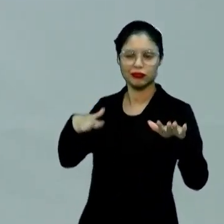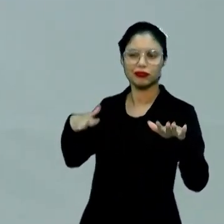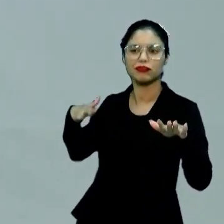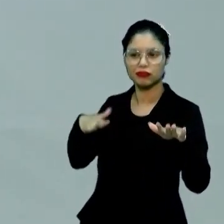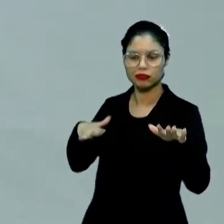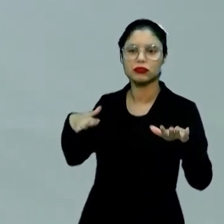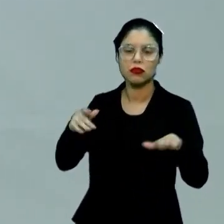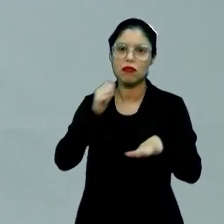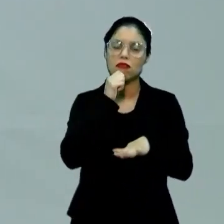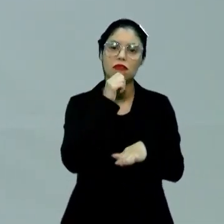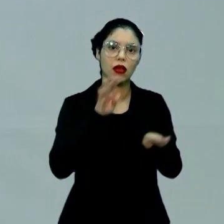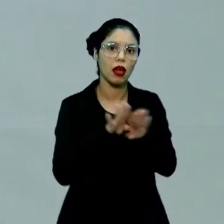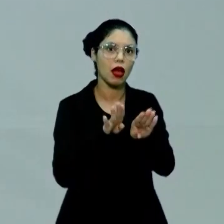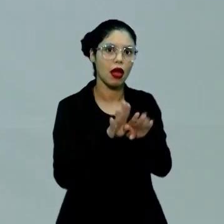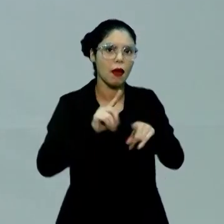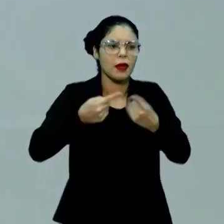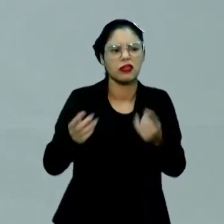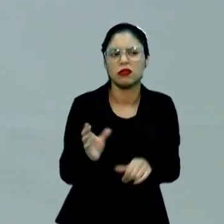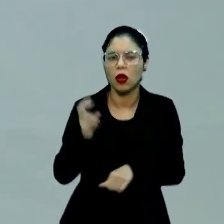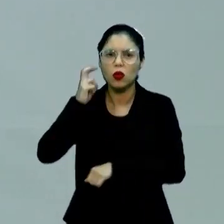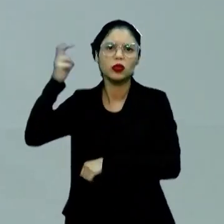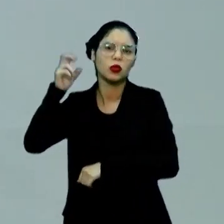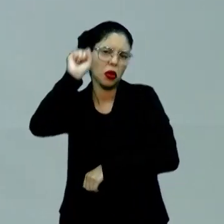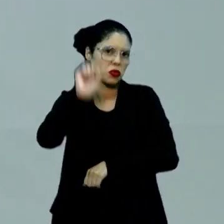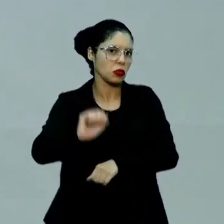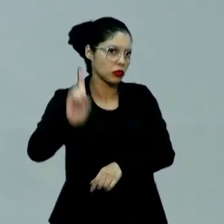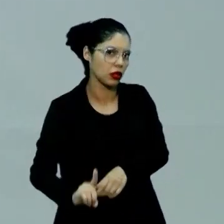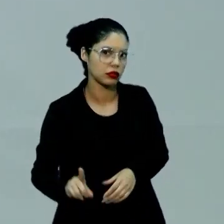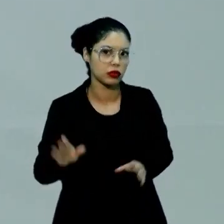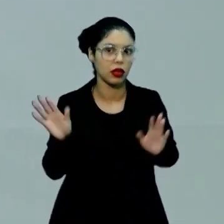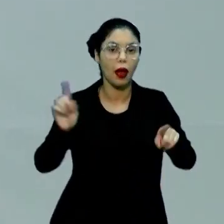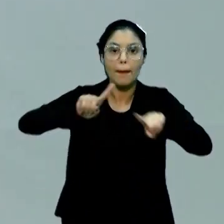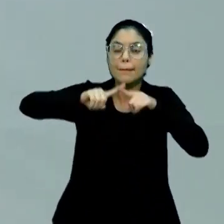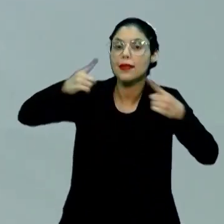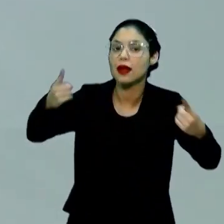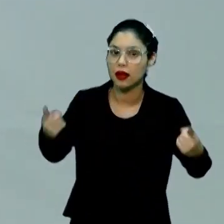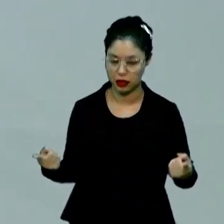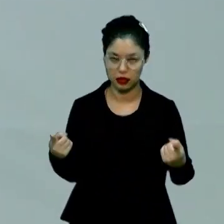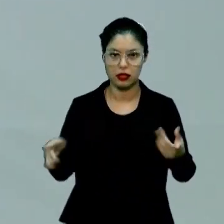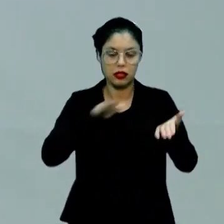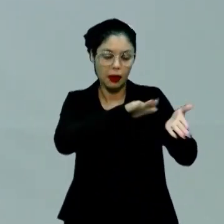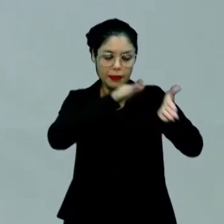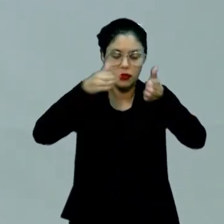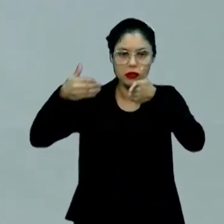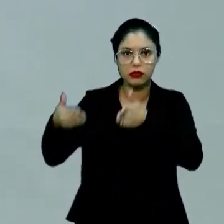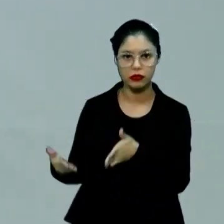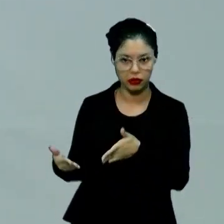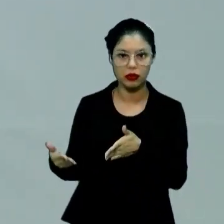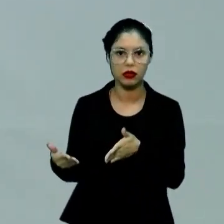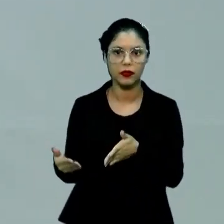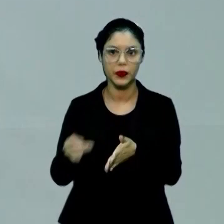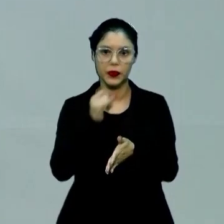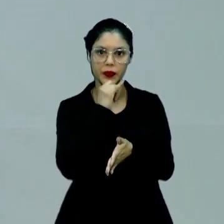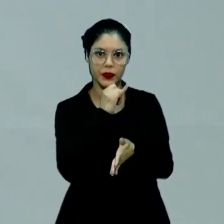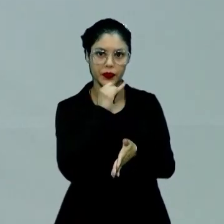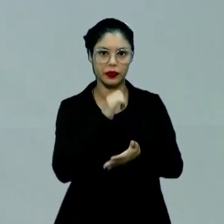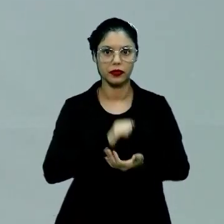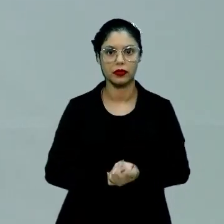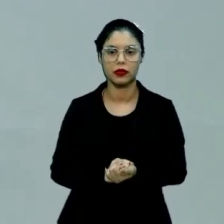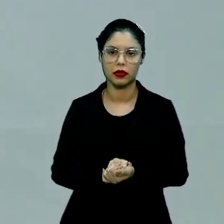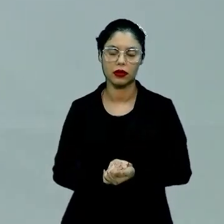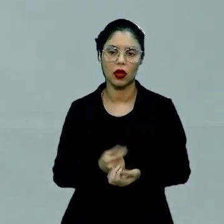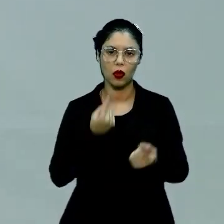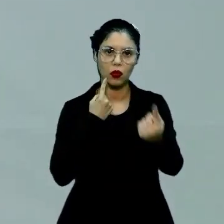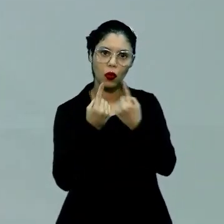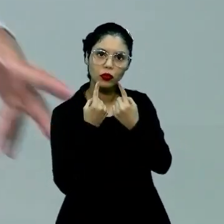ah, mas o funk é uma cultura do sudeste. Mas, a partir do momento em que, por exemplo, o meio de